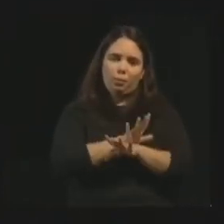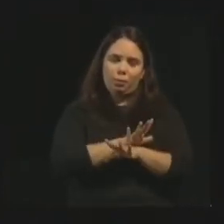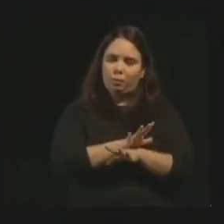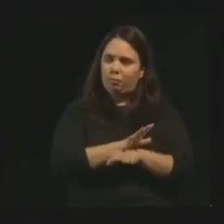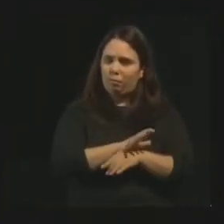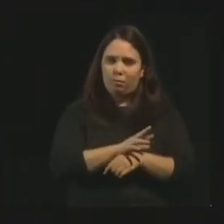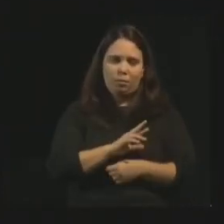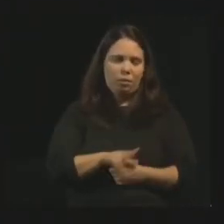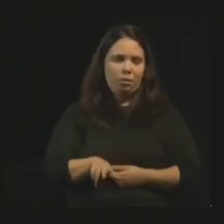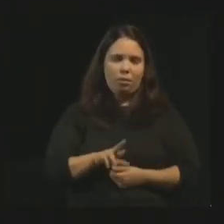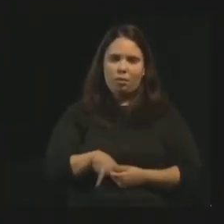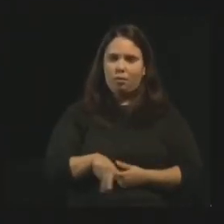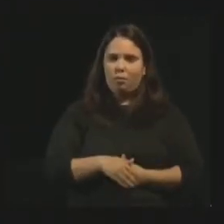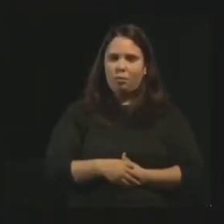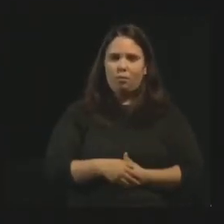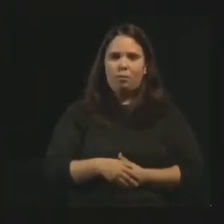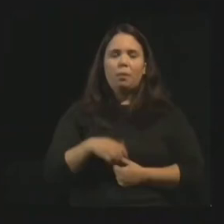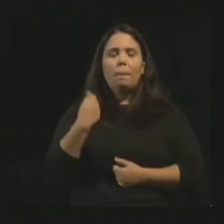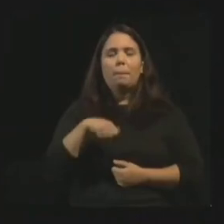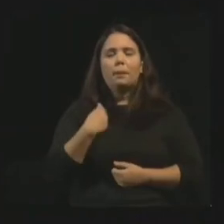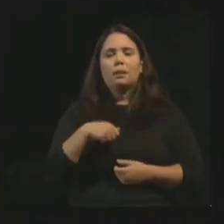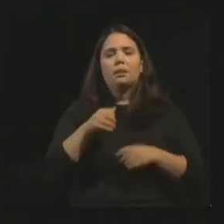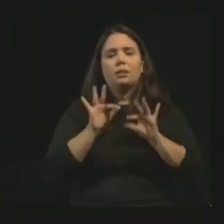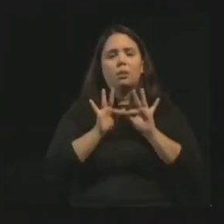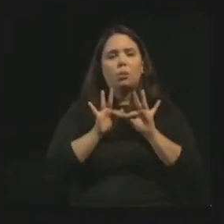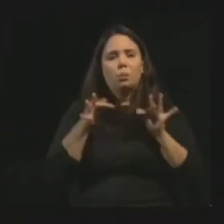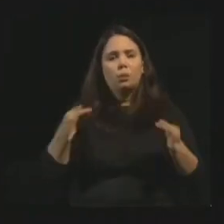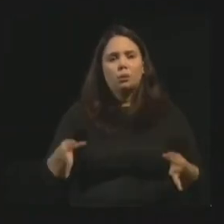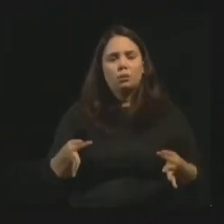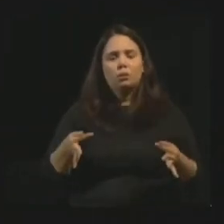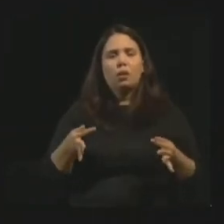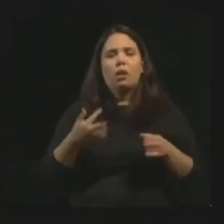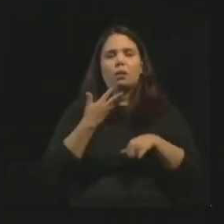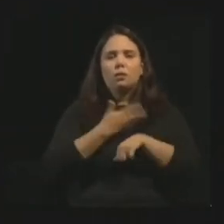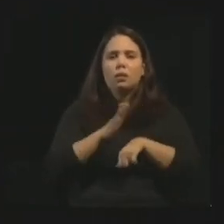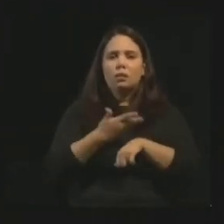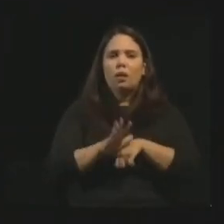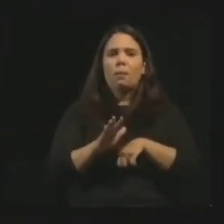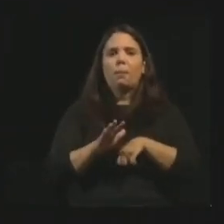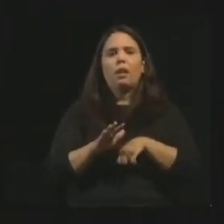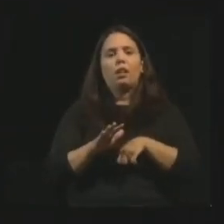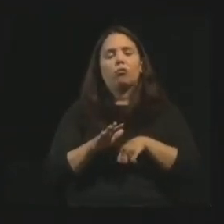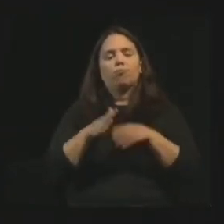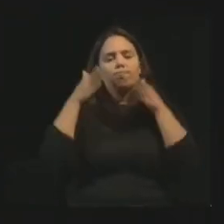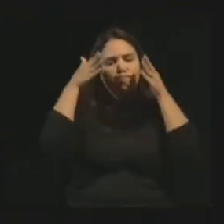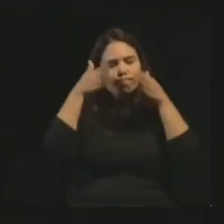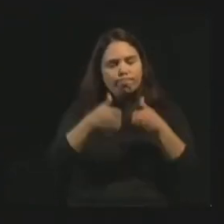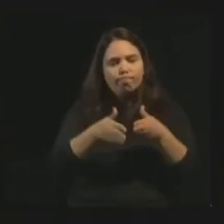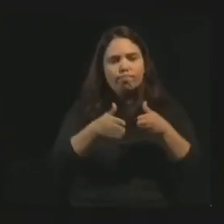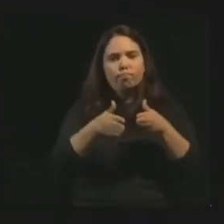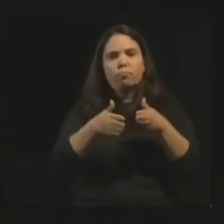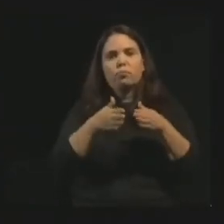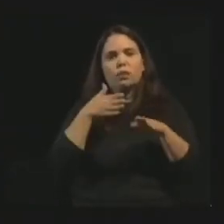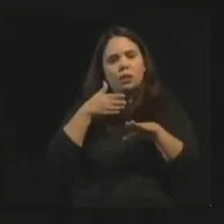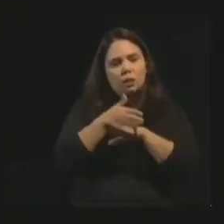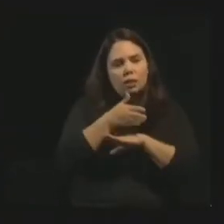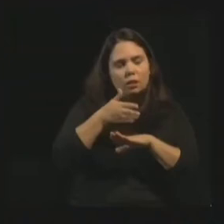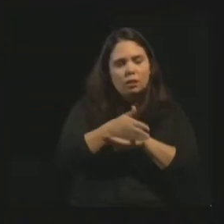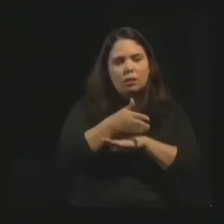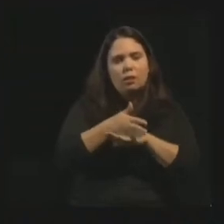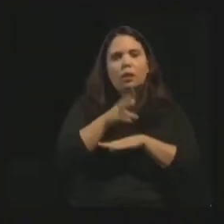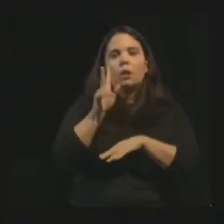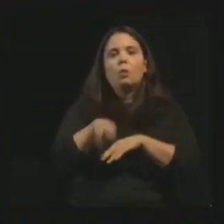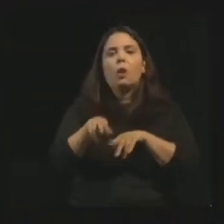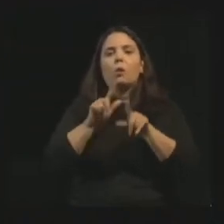Então, a necessidade da humildade, do treinamento, do esforço, da dedicação, do envolvimento, como nos disse a bela